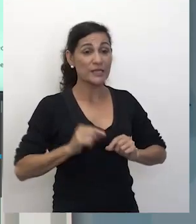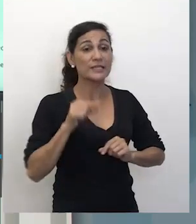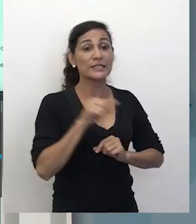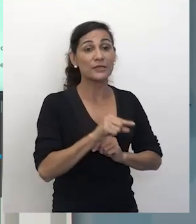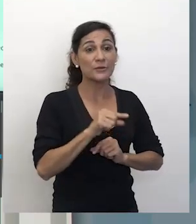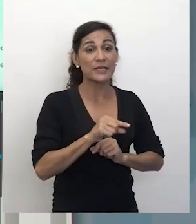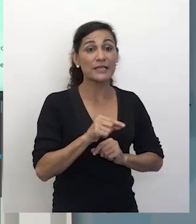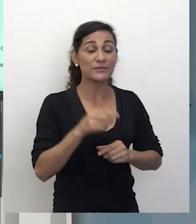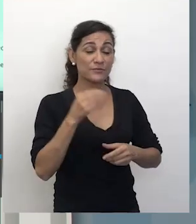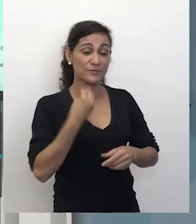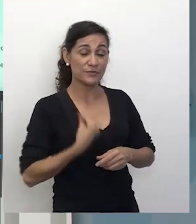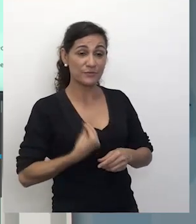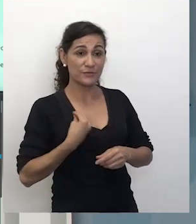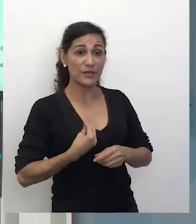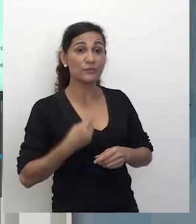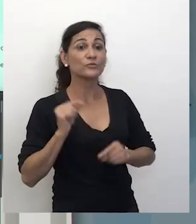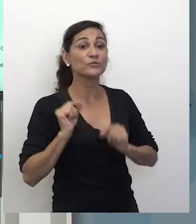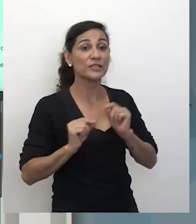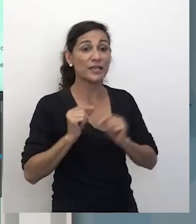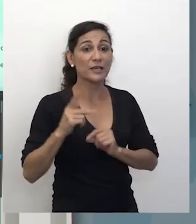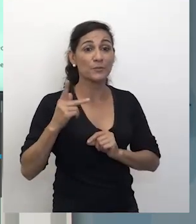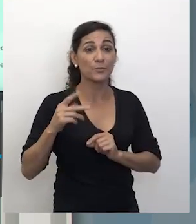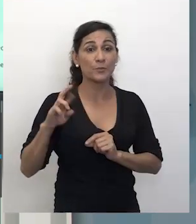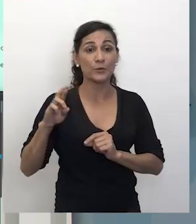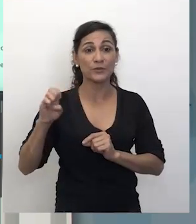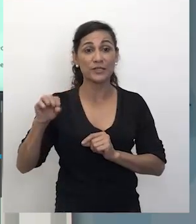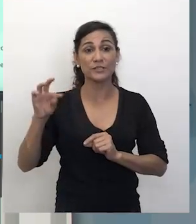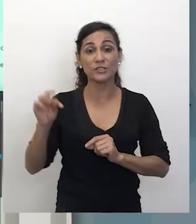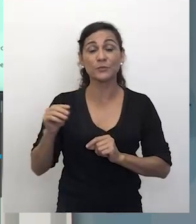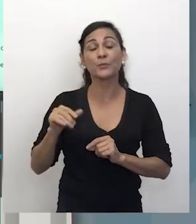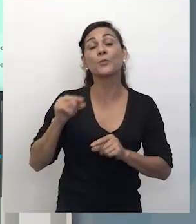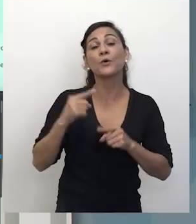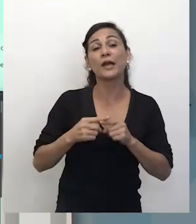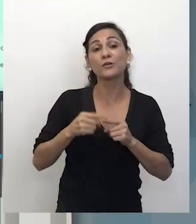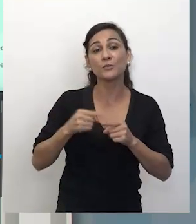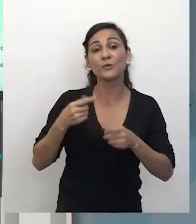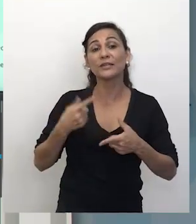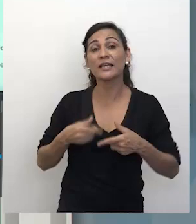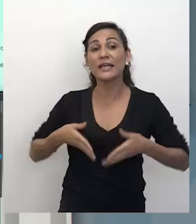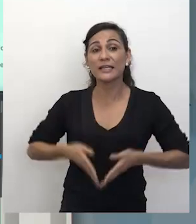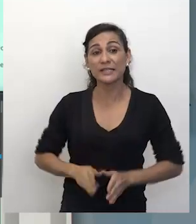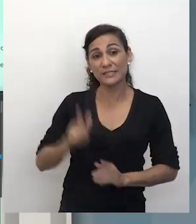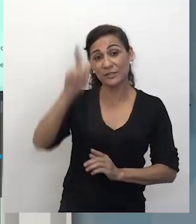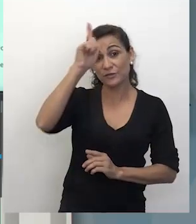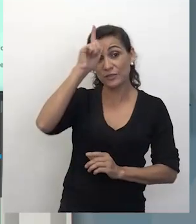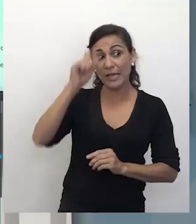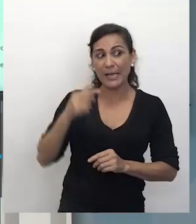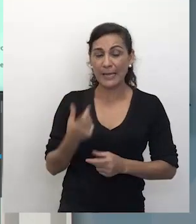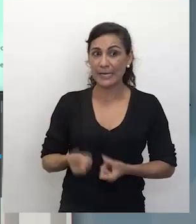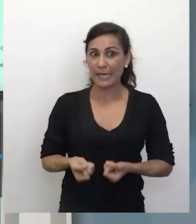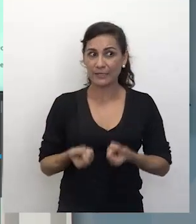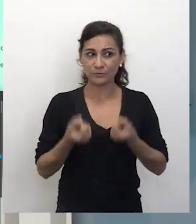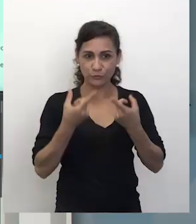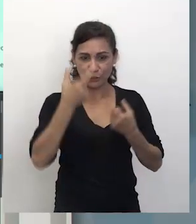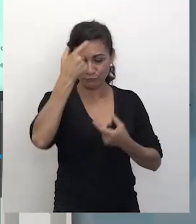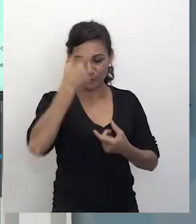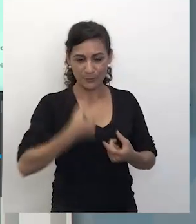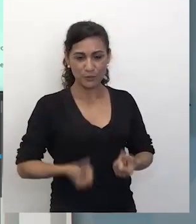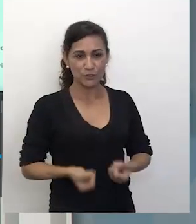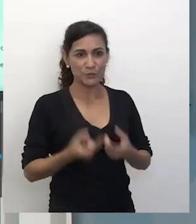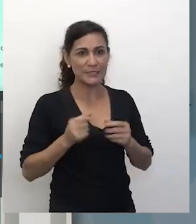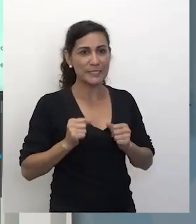protestantismo. E por causa da sua origem estrangeira, ele era considerado um estranho. E ele sempre foi